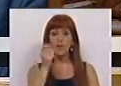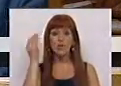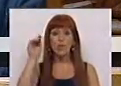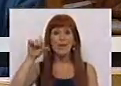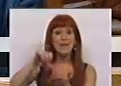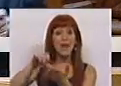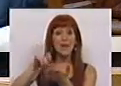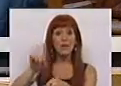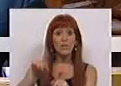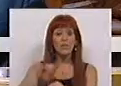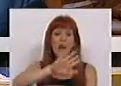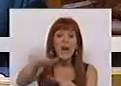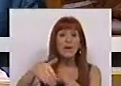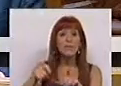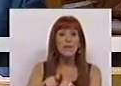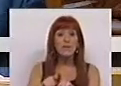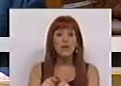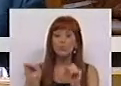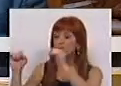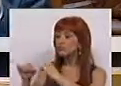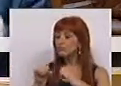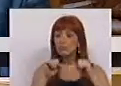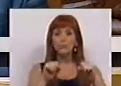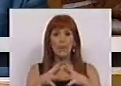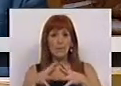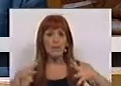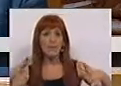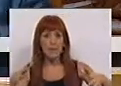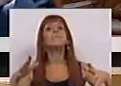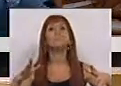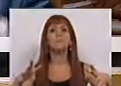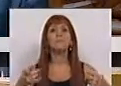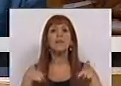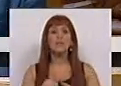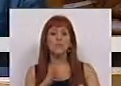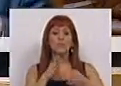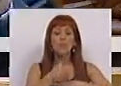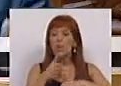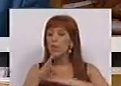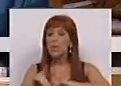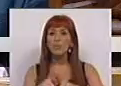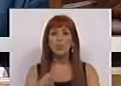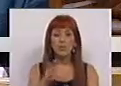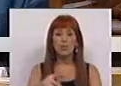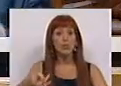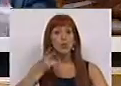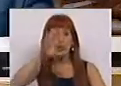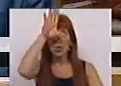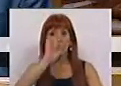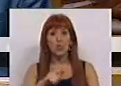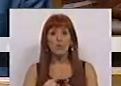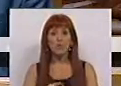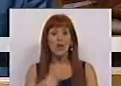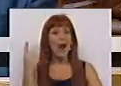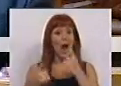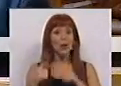Banco Central envolve uma concertação alargada e a intervenção do Chefe de Estado e, em